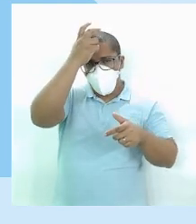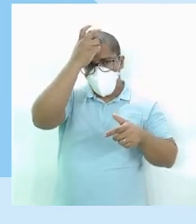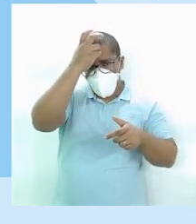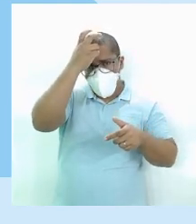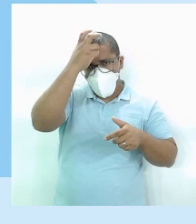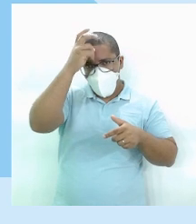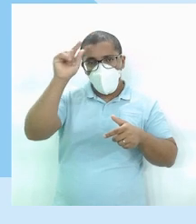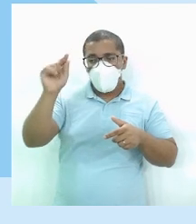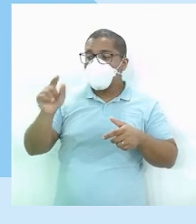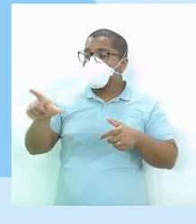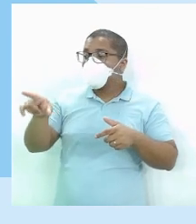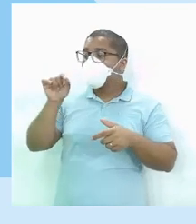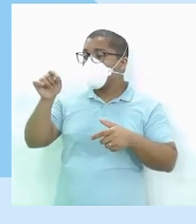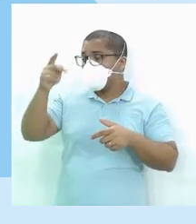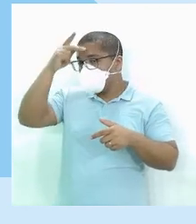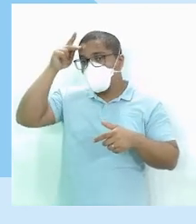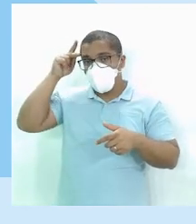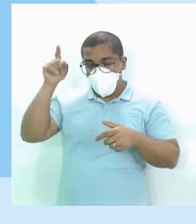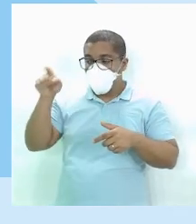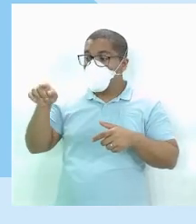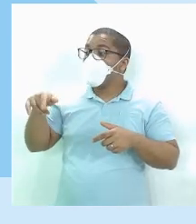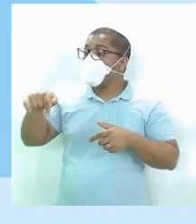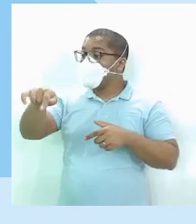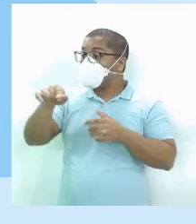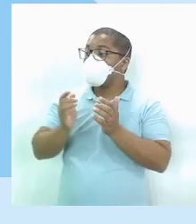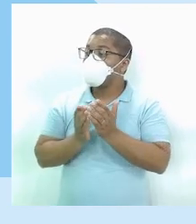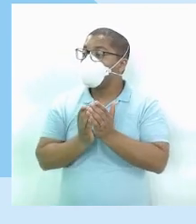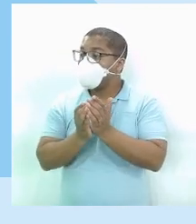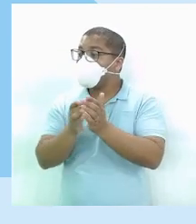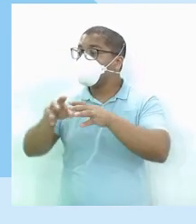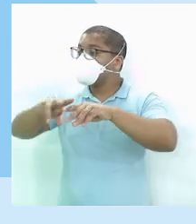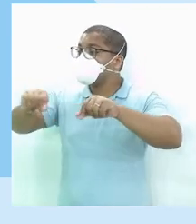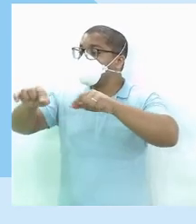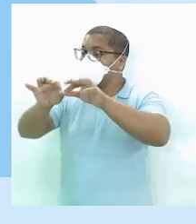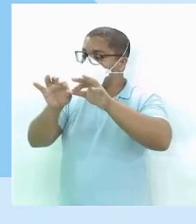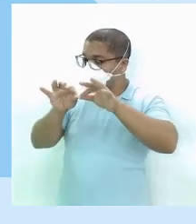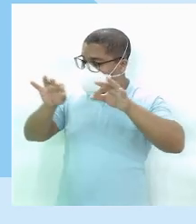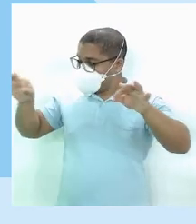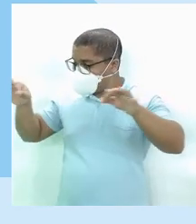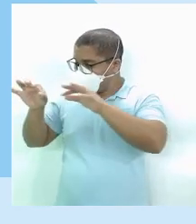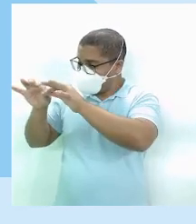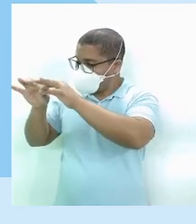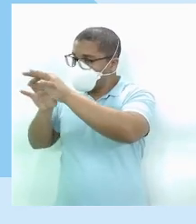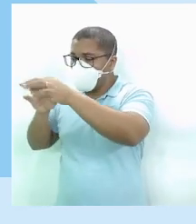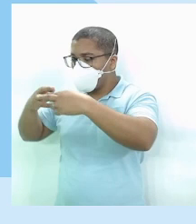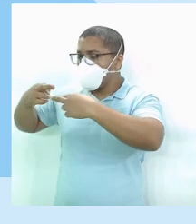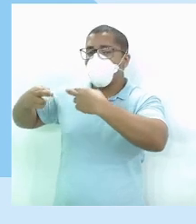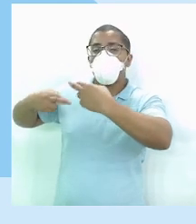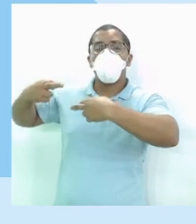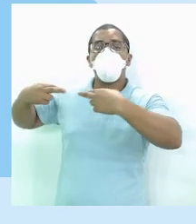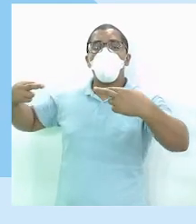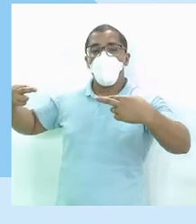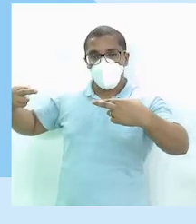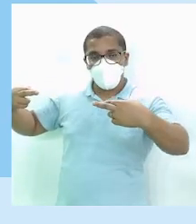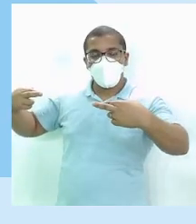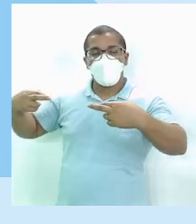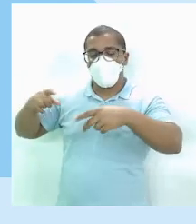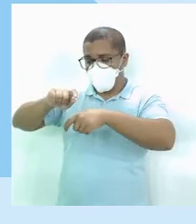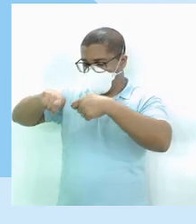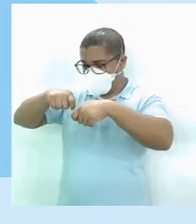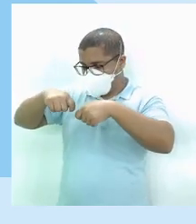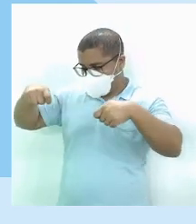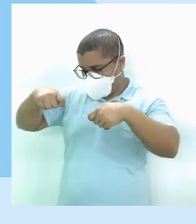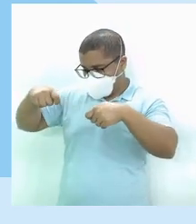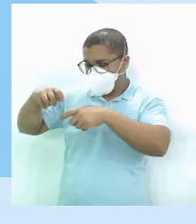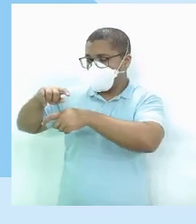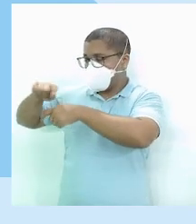barquinhos Medirem as terras lá no Nilo E eles usavam cordas, conóis, pra poder terem noção